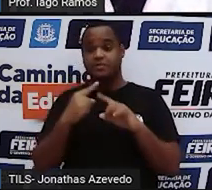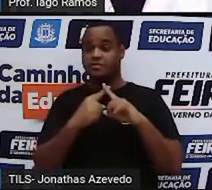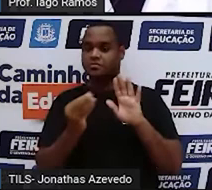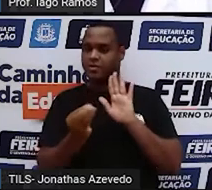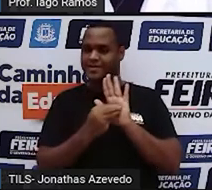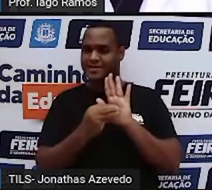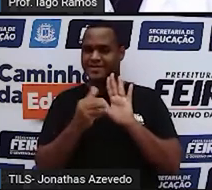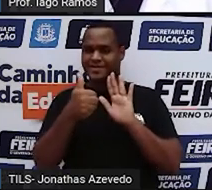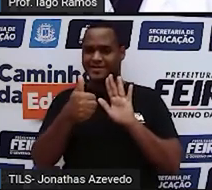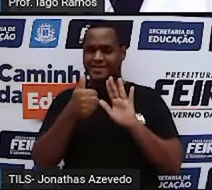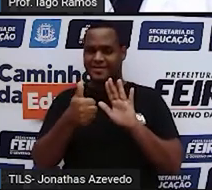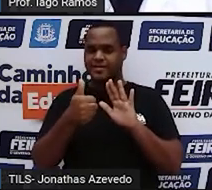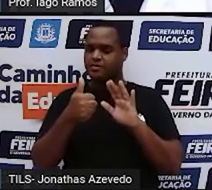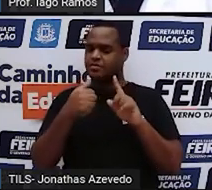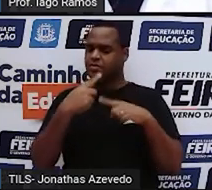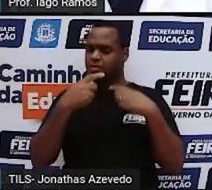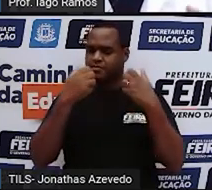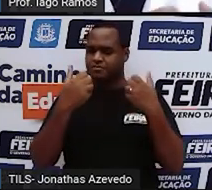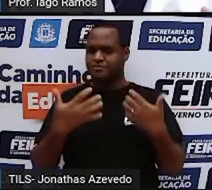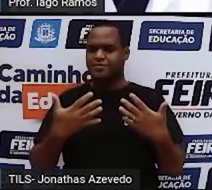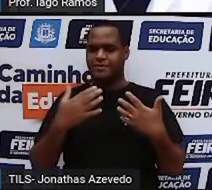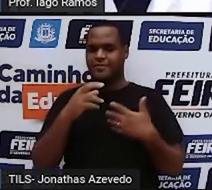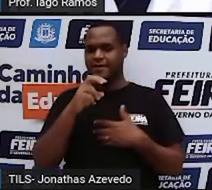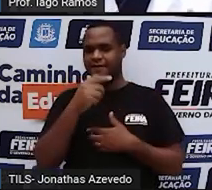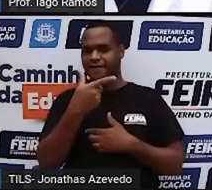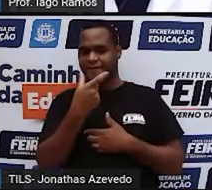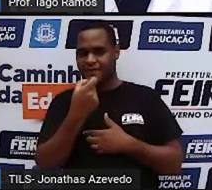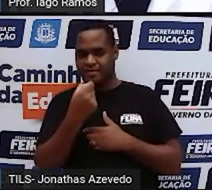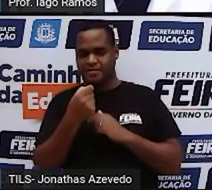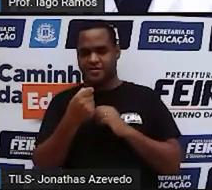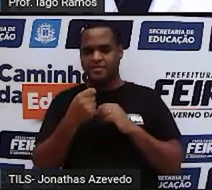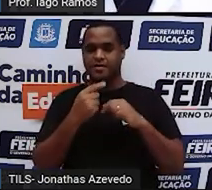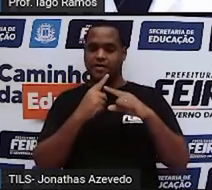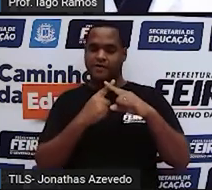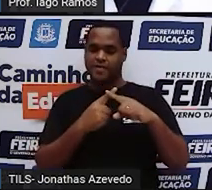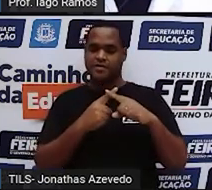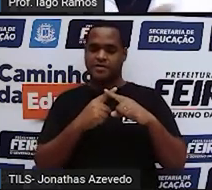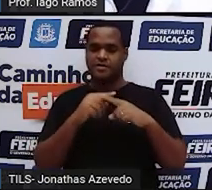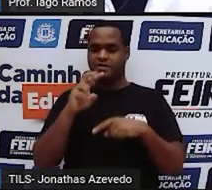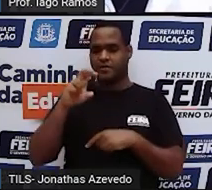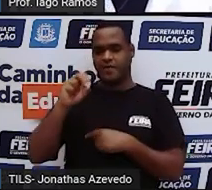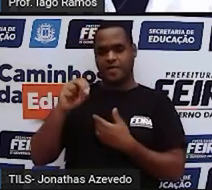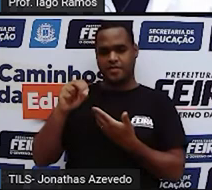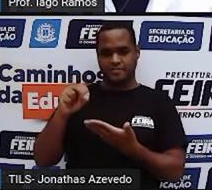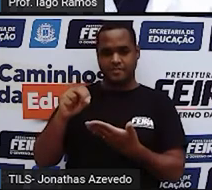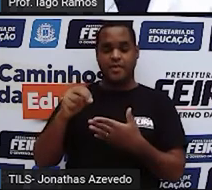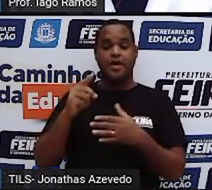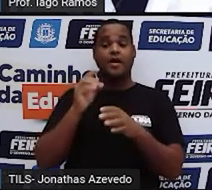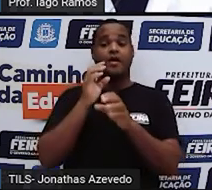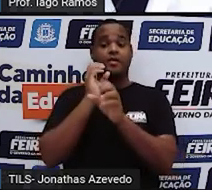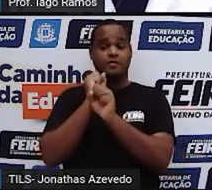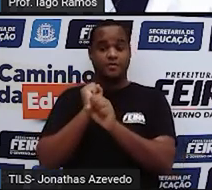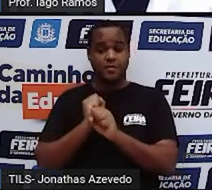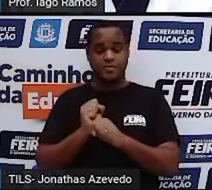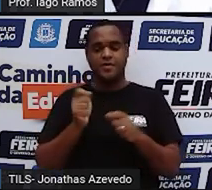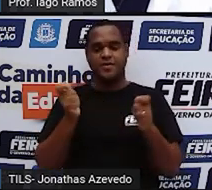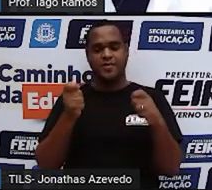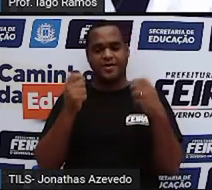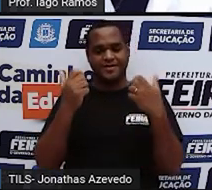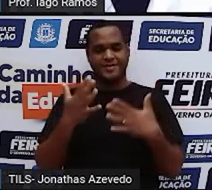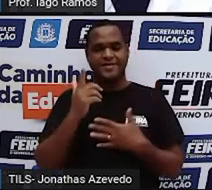E depois o 20 vezes o 50. Fazendo essa conta, vai dar